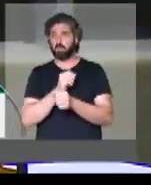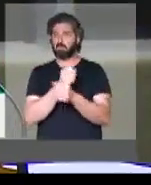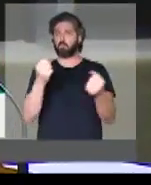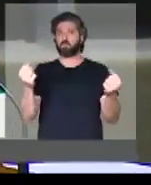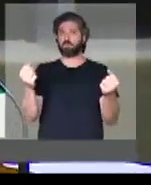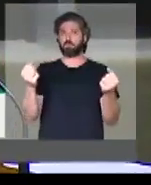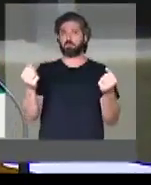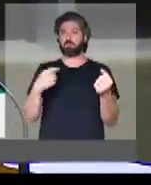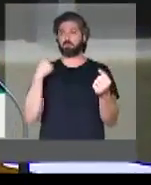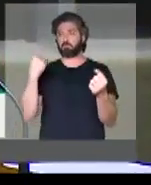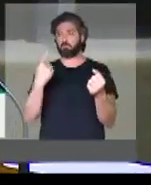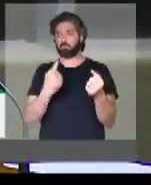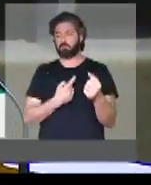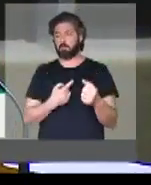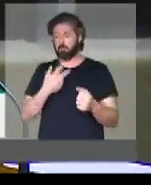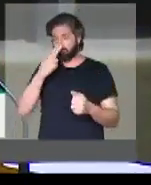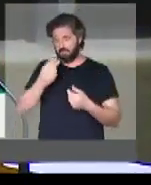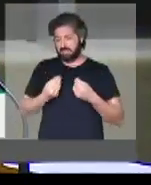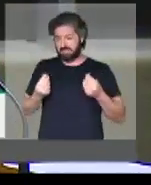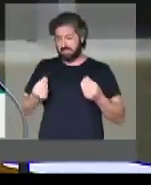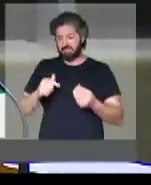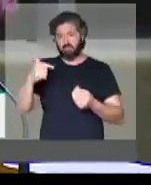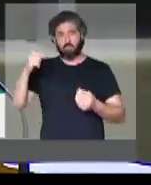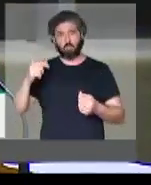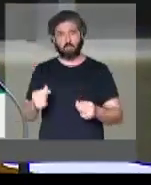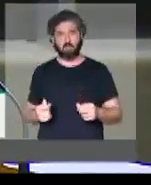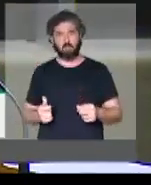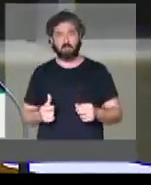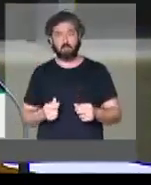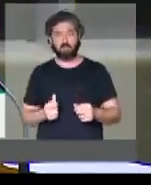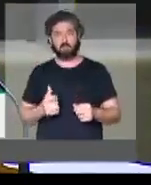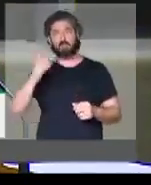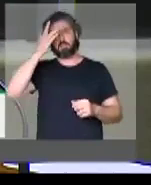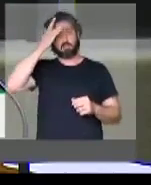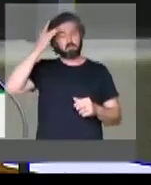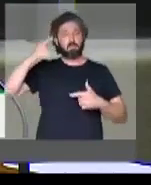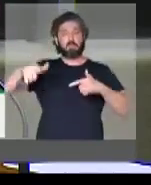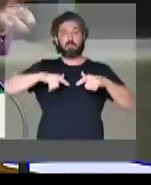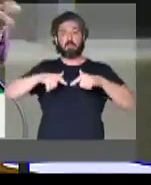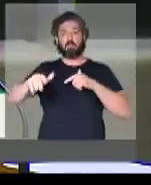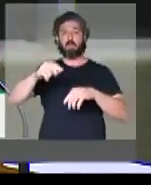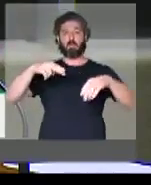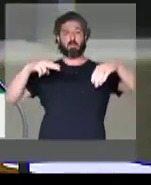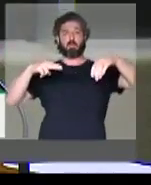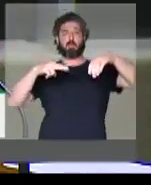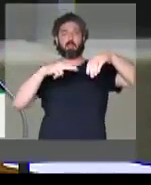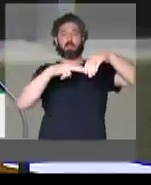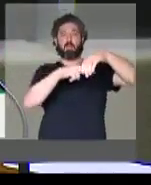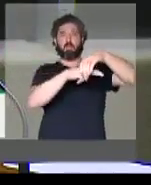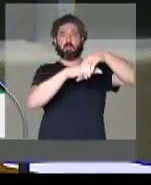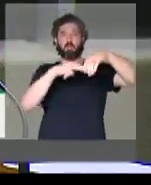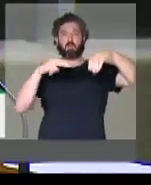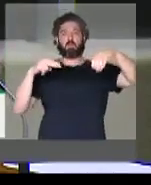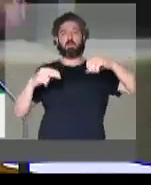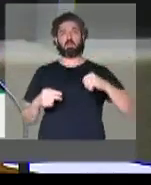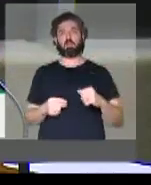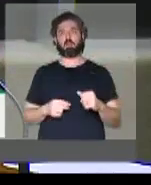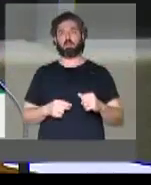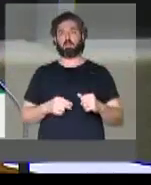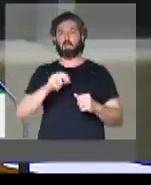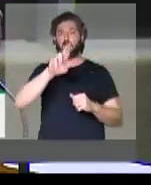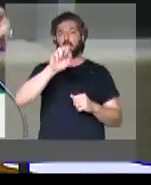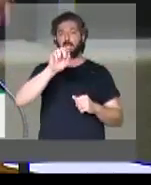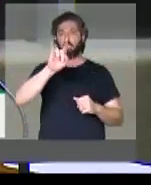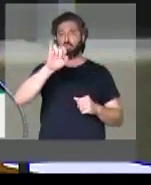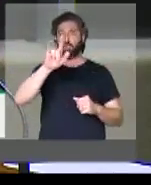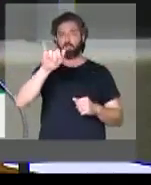possível que nós não tenhamos sensibilidade aos que trabalham com radiologia, deputado Sola. Que vossa